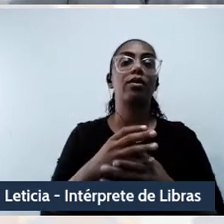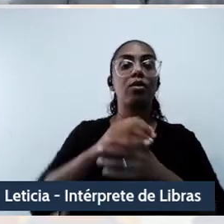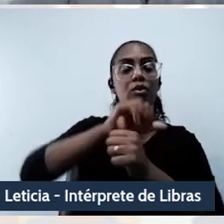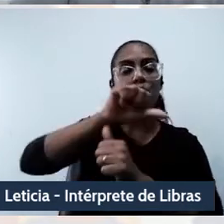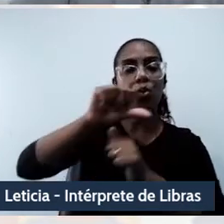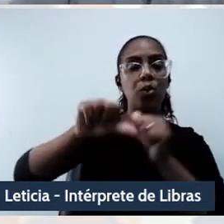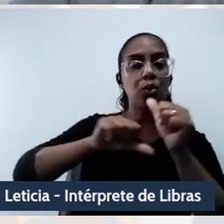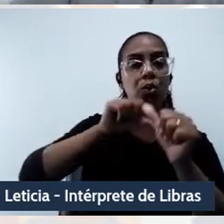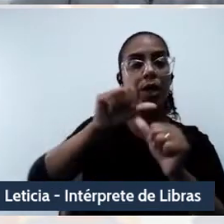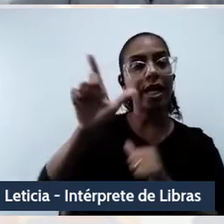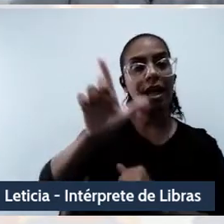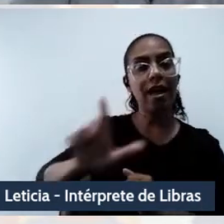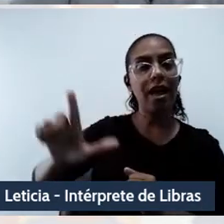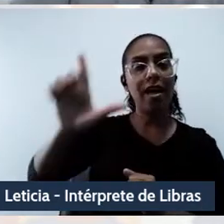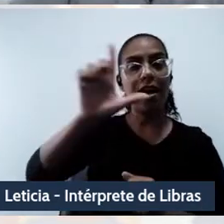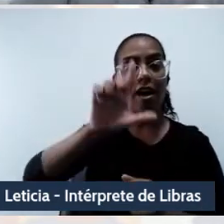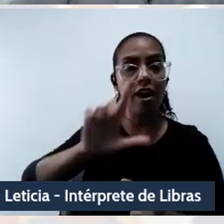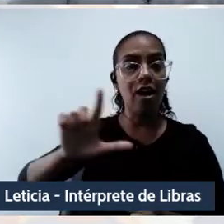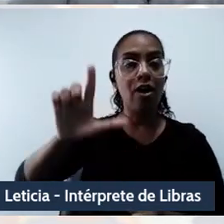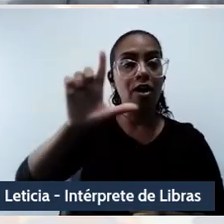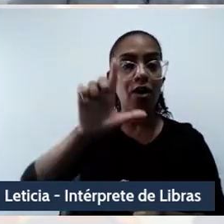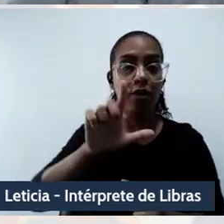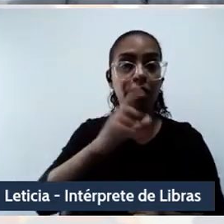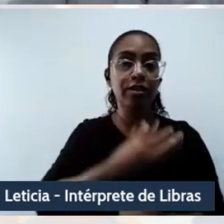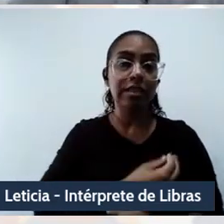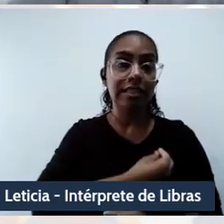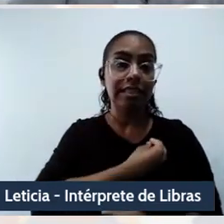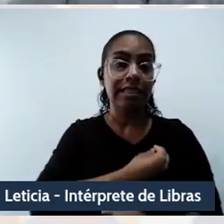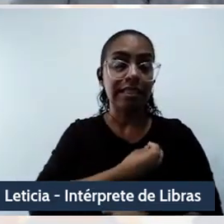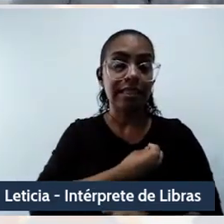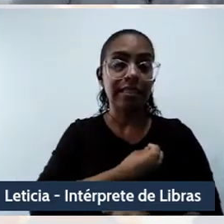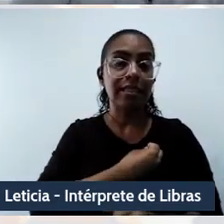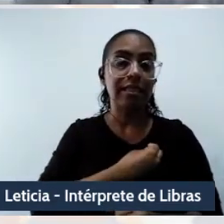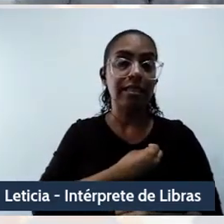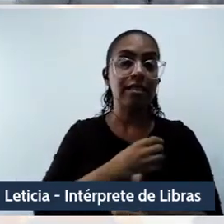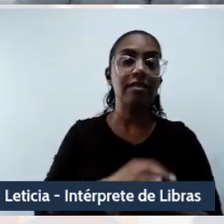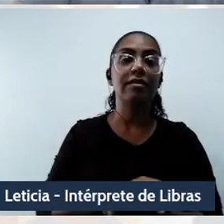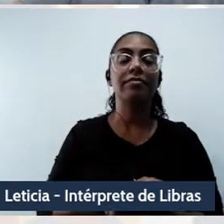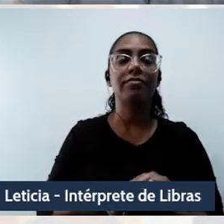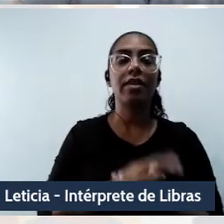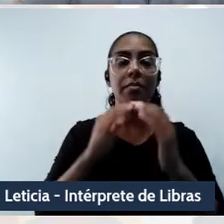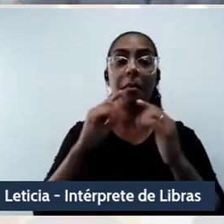lógica que potencialize a vida, mas não a homogeneize.